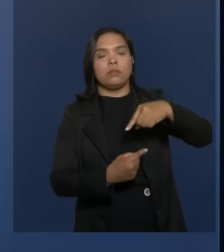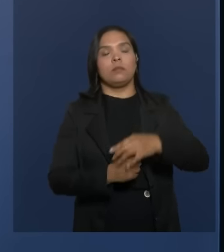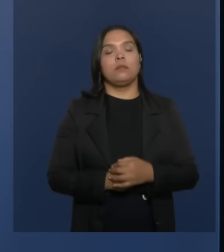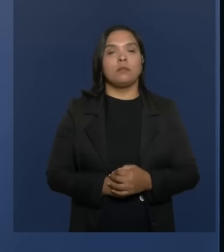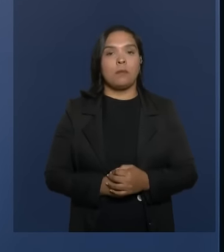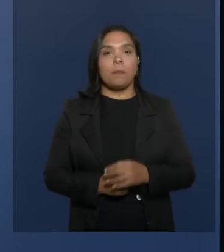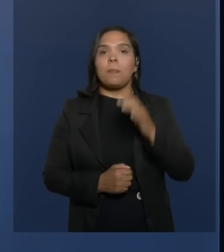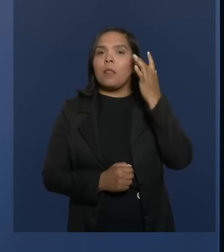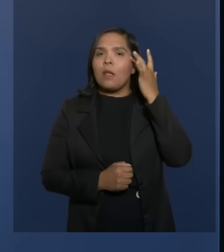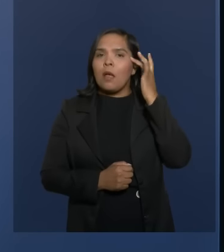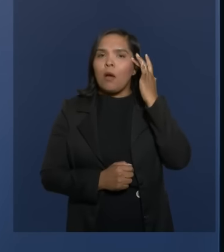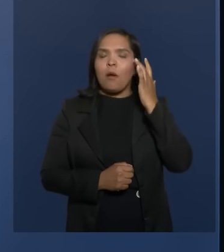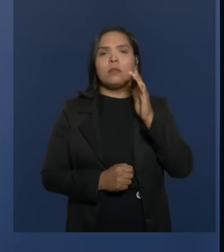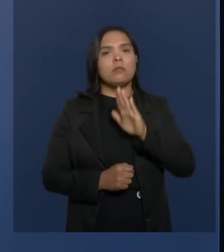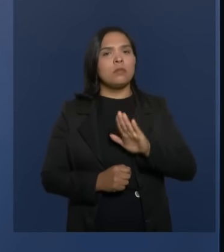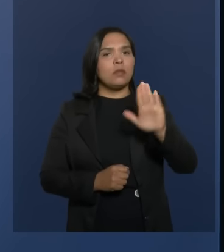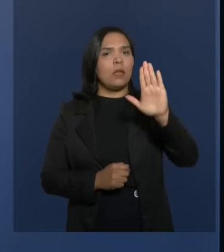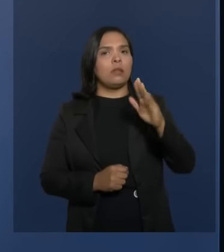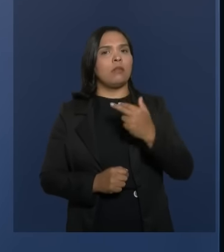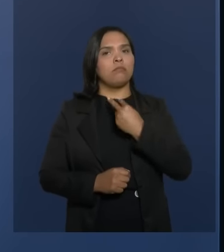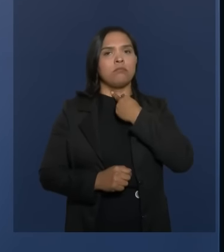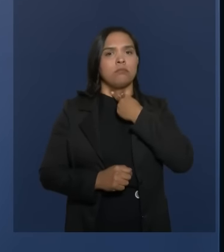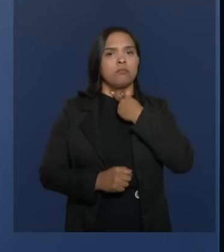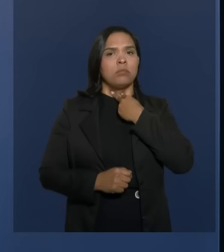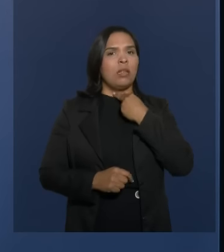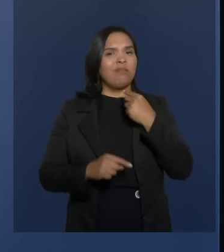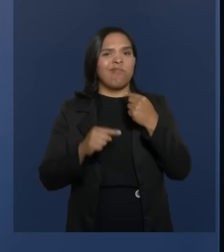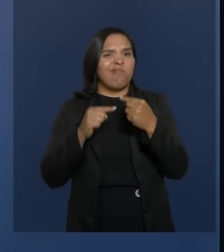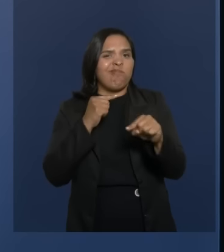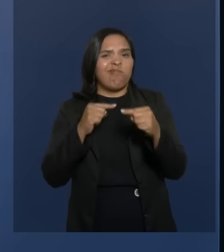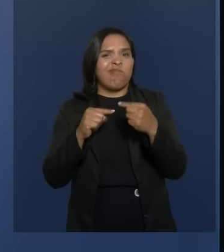que a candidata inelegível está equivocada.